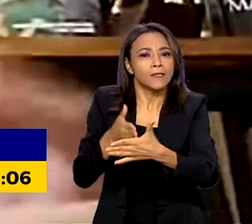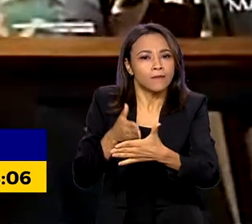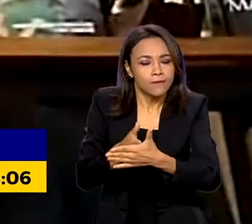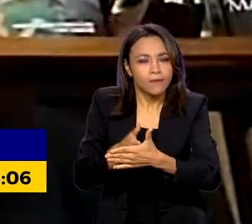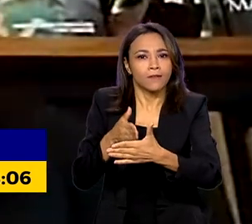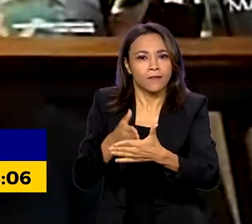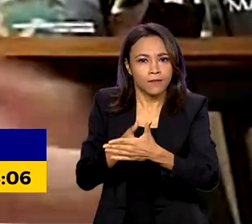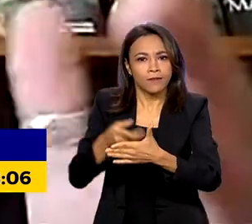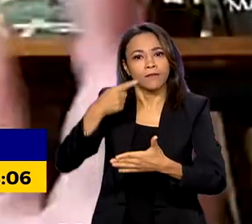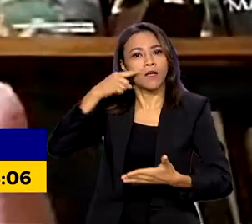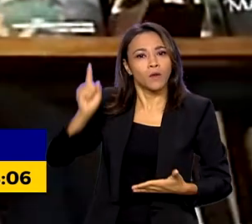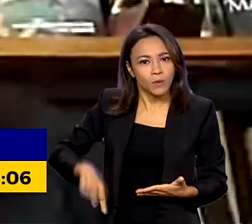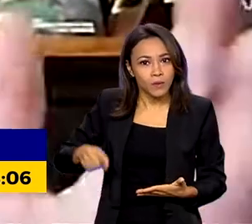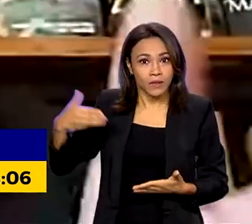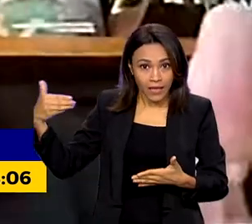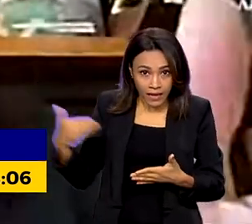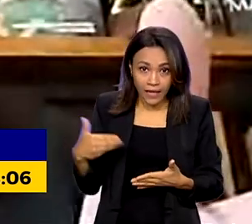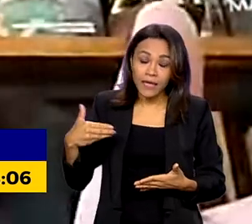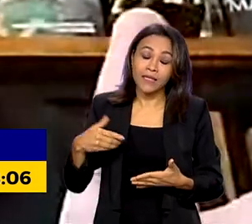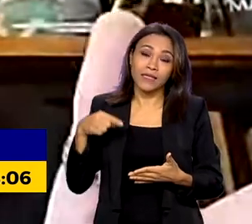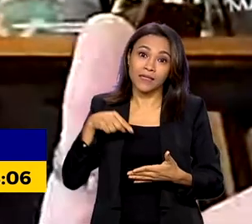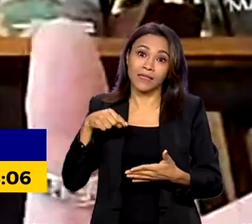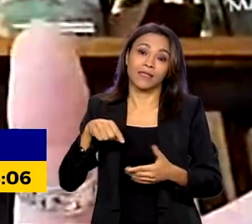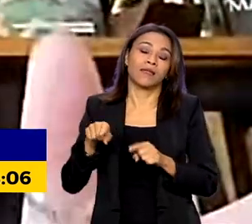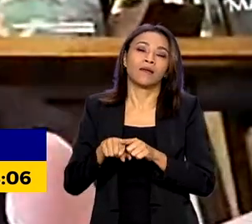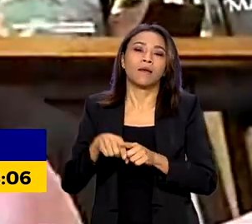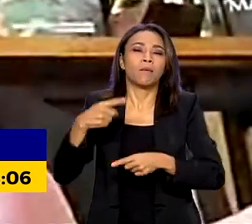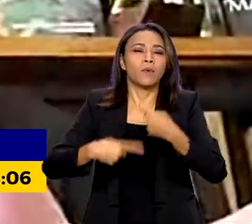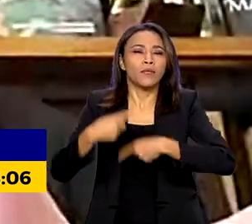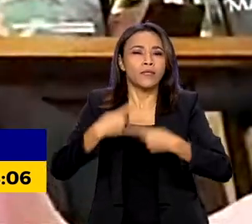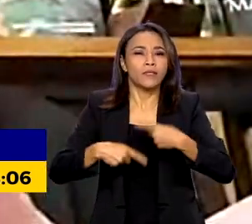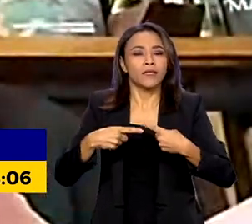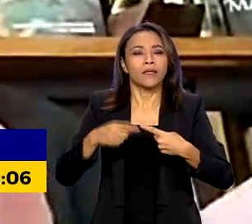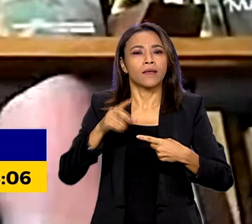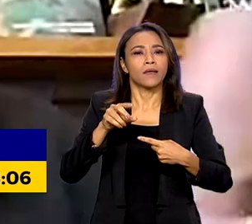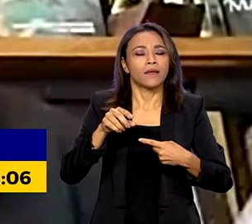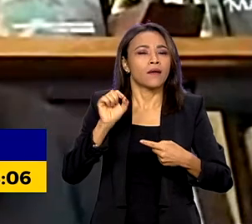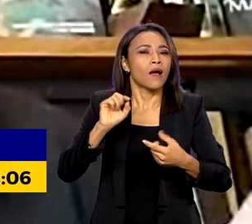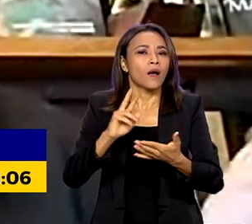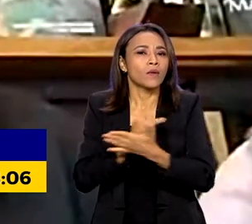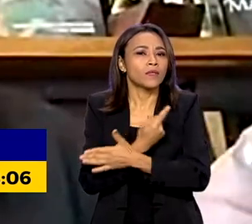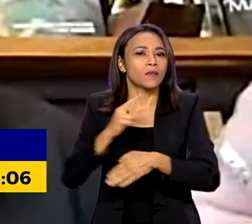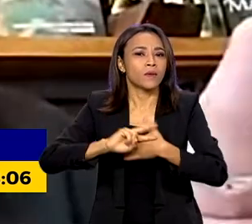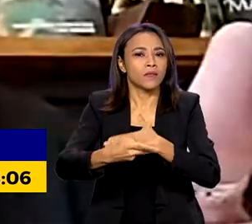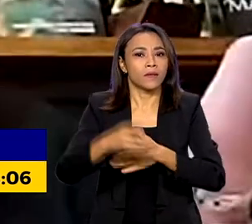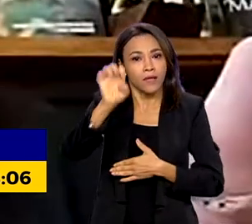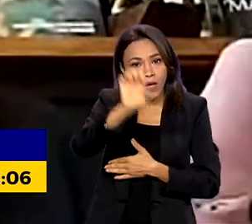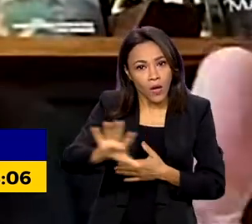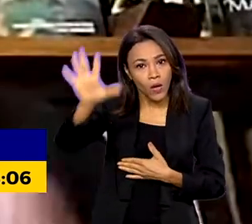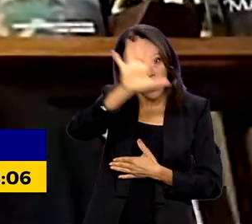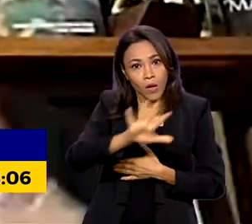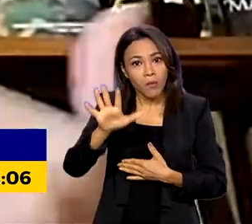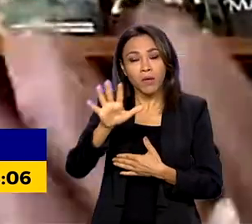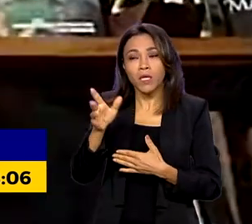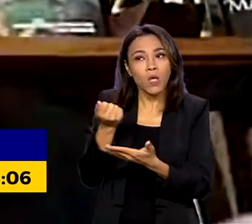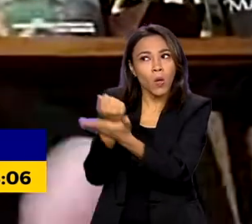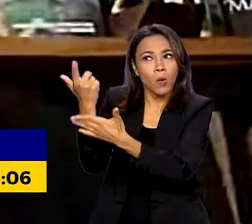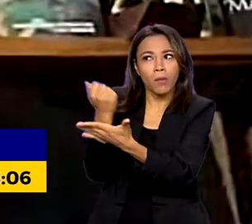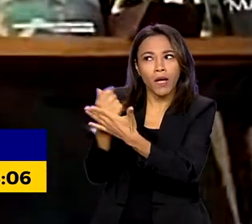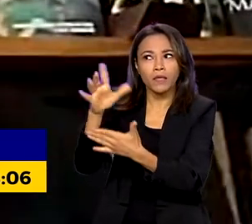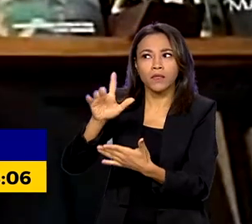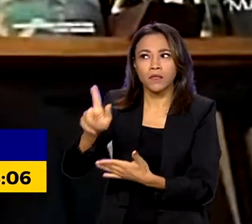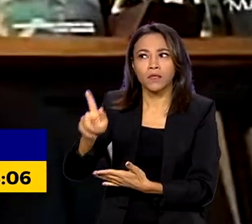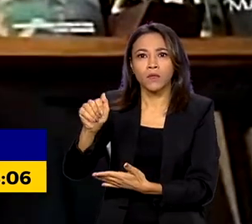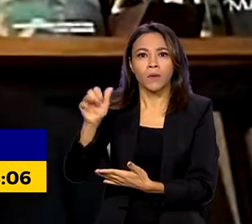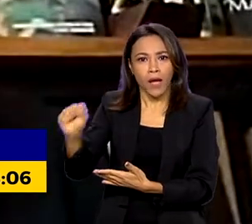política acabou fazendo com que a Europa tivesse que abrir mão do gás, petróleo russo e substituir